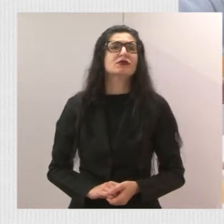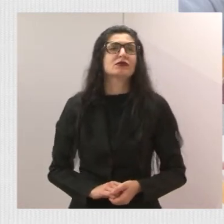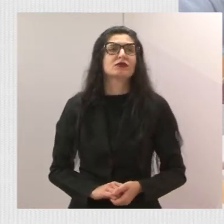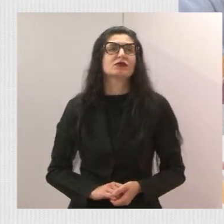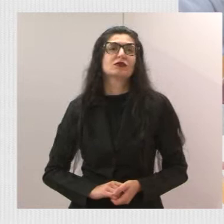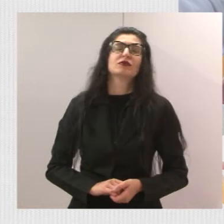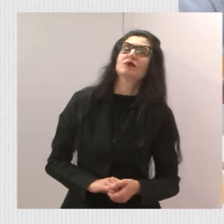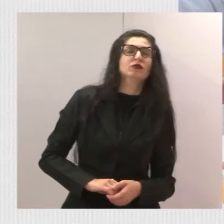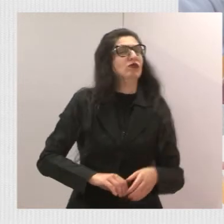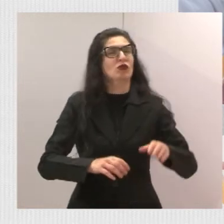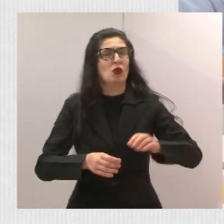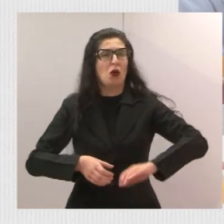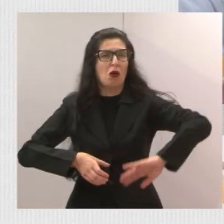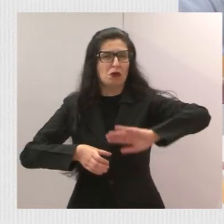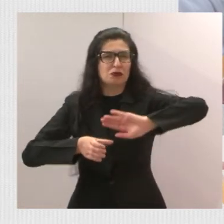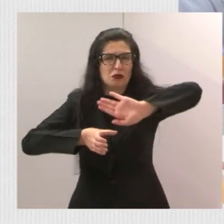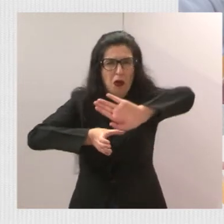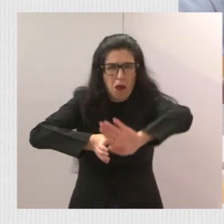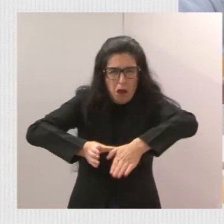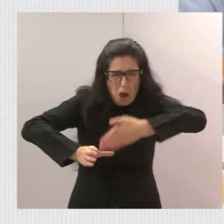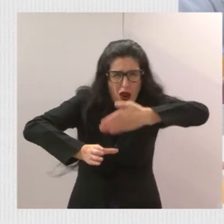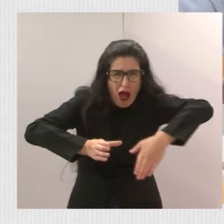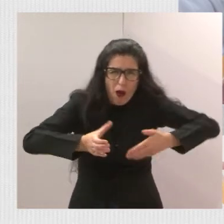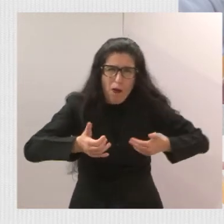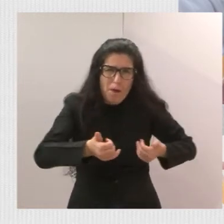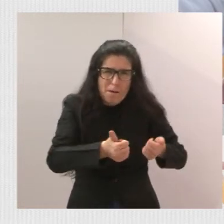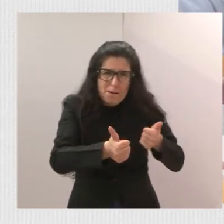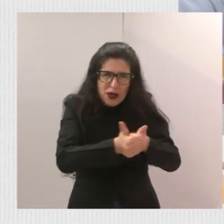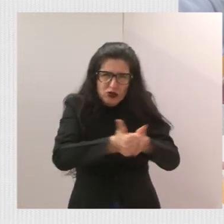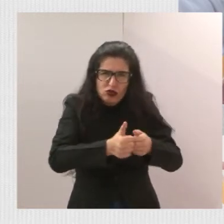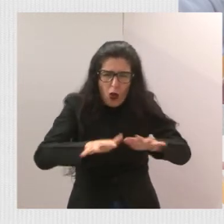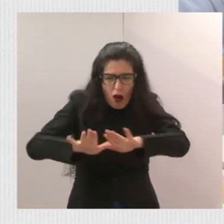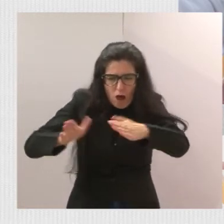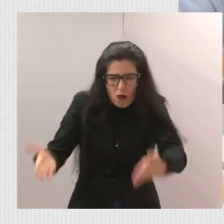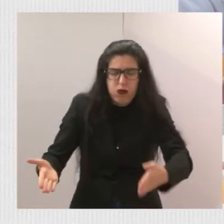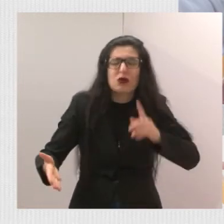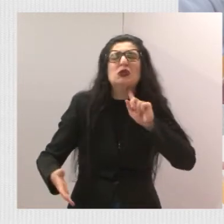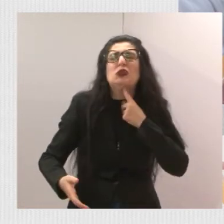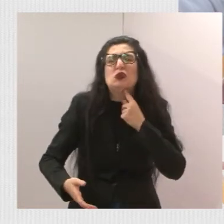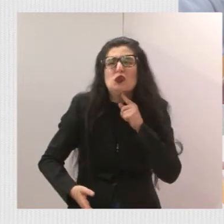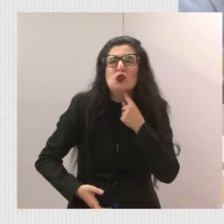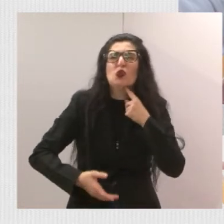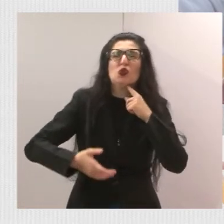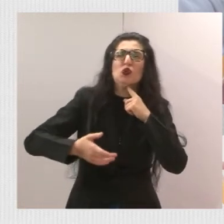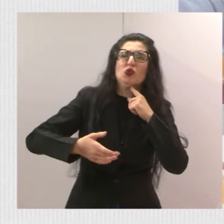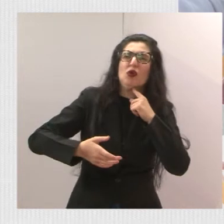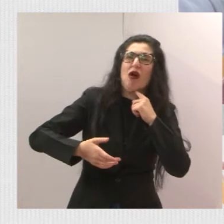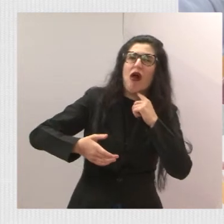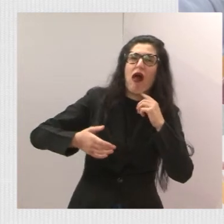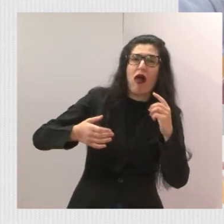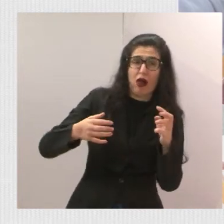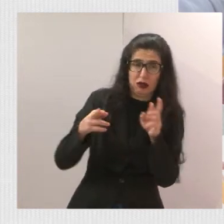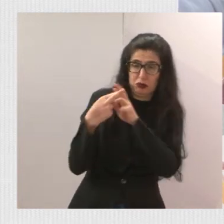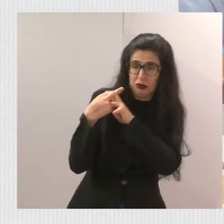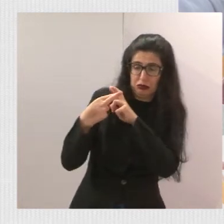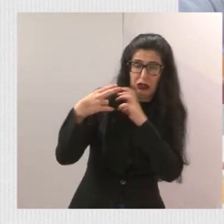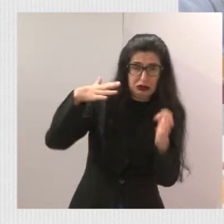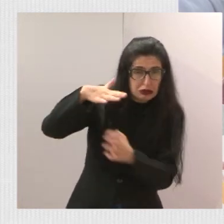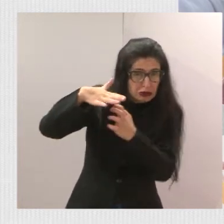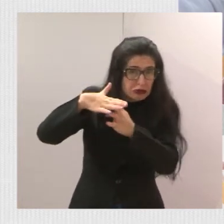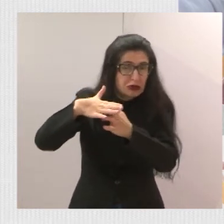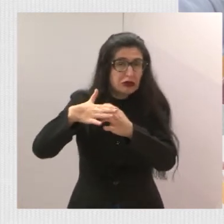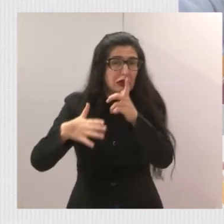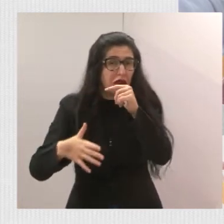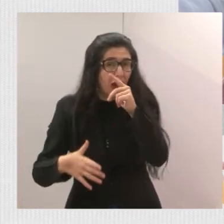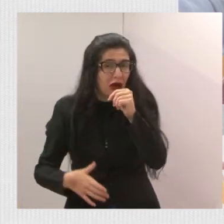Buraco ao lado da tampa de esgoto do SAI na Avenida dos Migrantes, no bairro Parque Minha Lua.